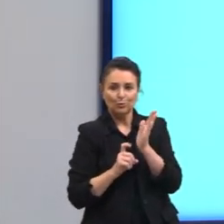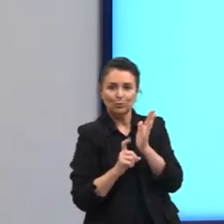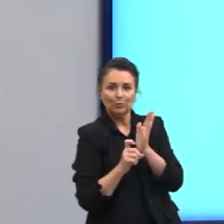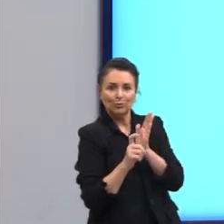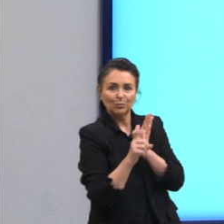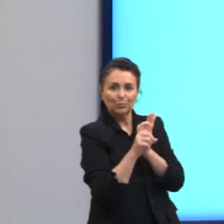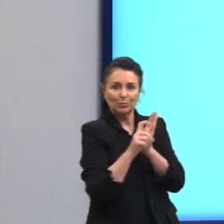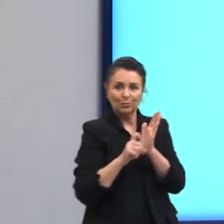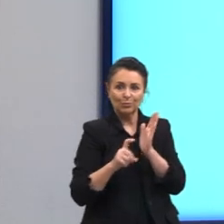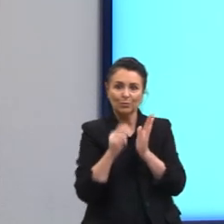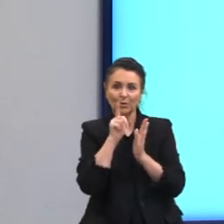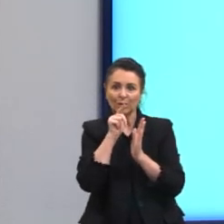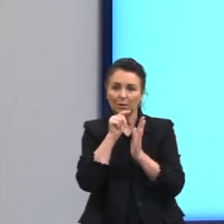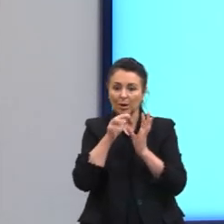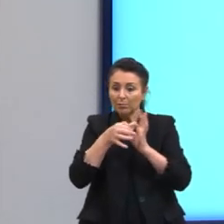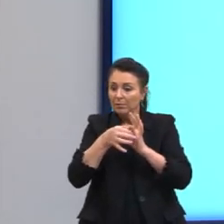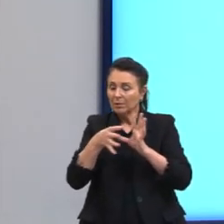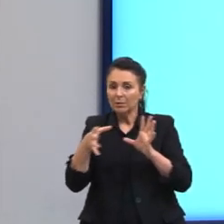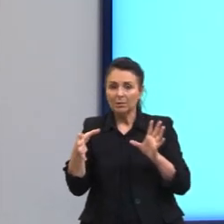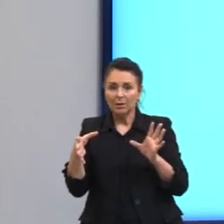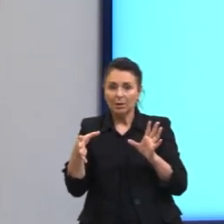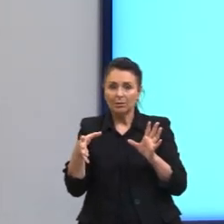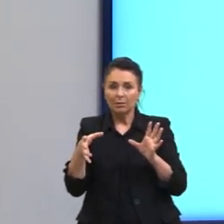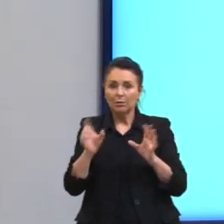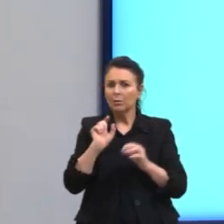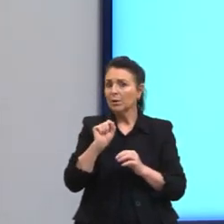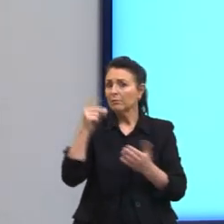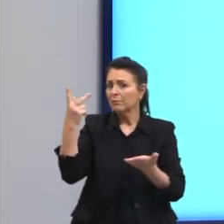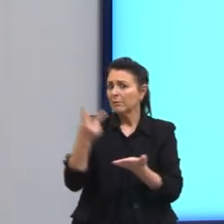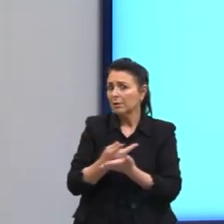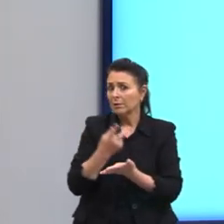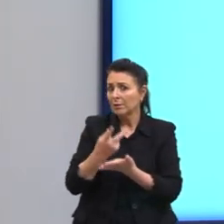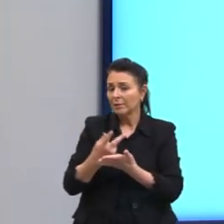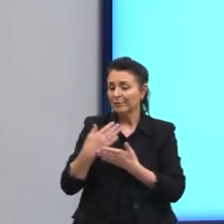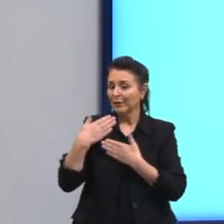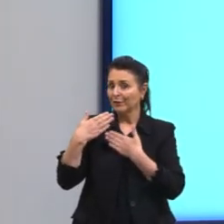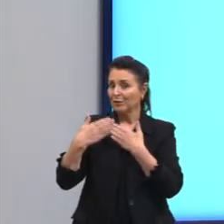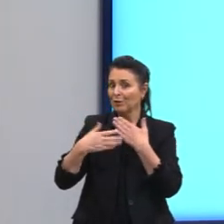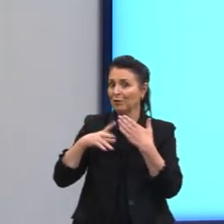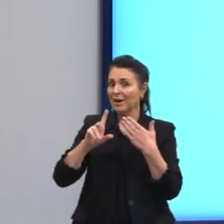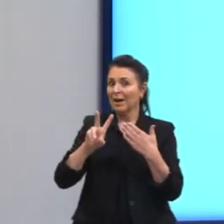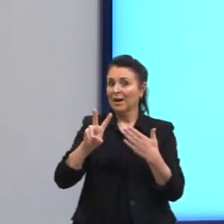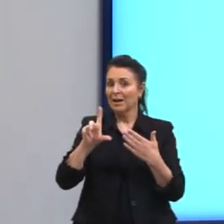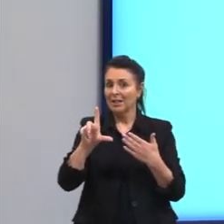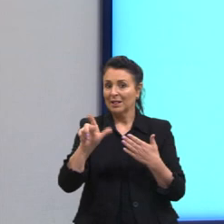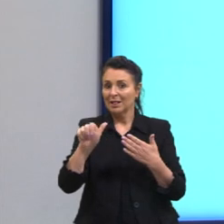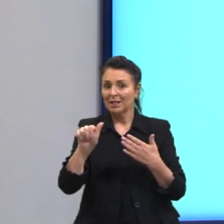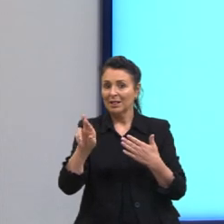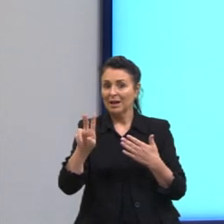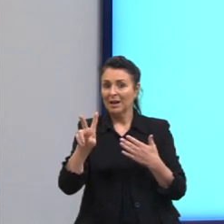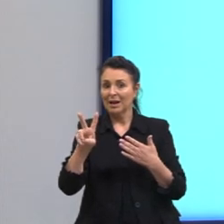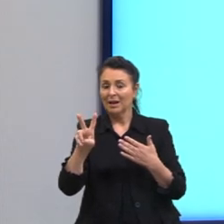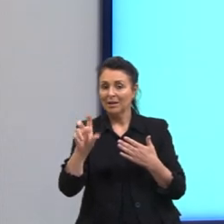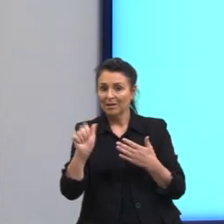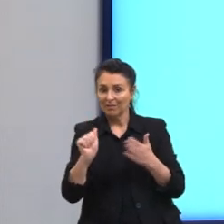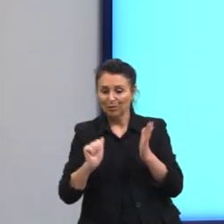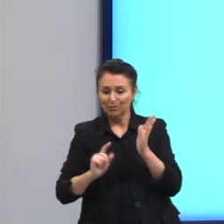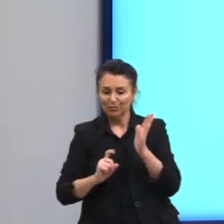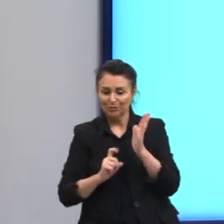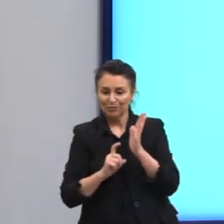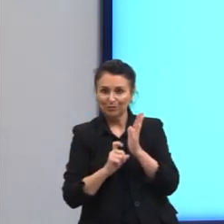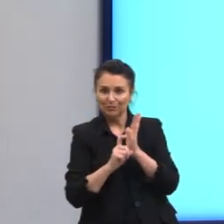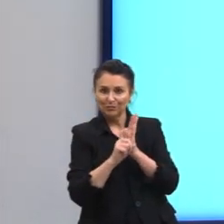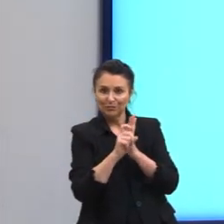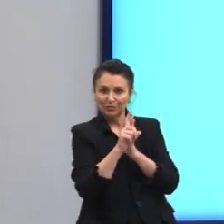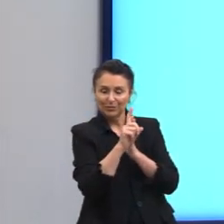Sendo liberado na água, então, vai ser desenvolvida a larva. Após a eclosão do ovo, o